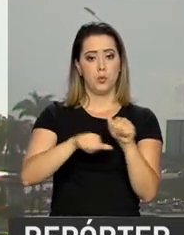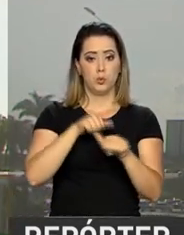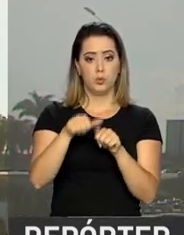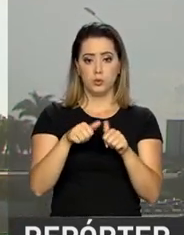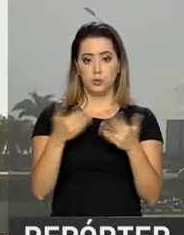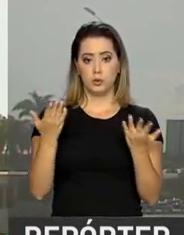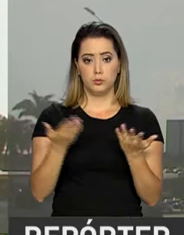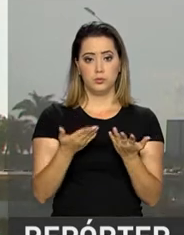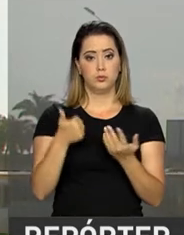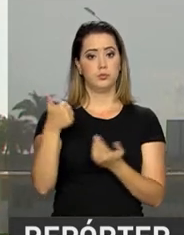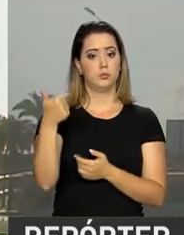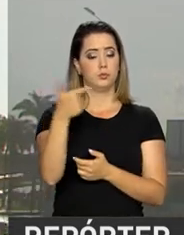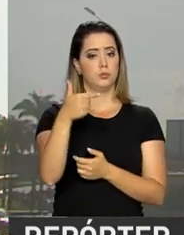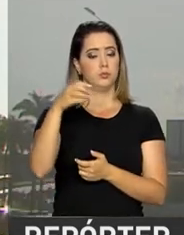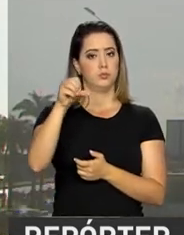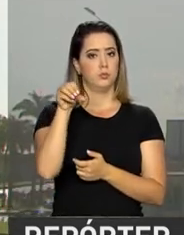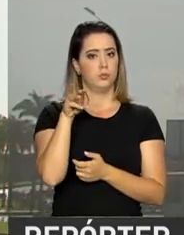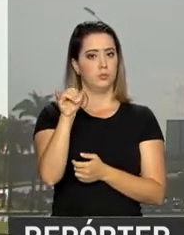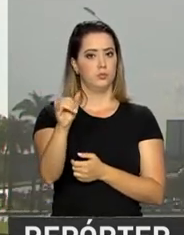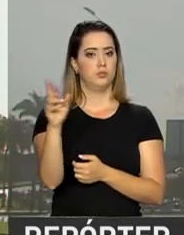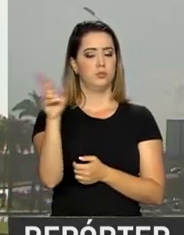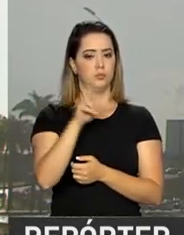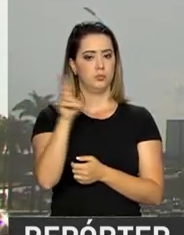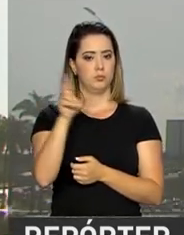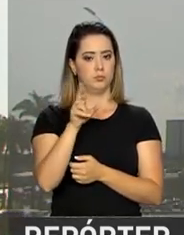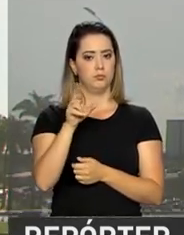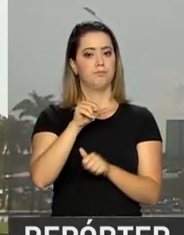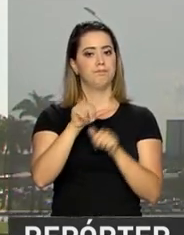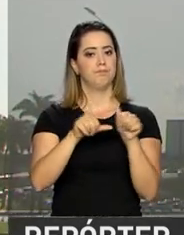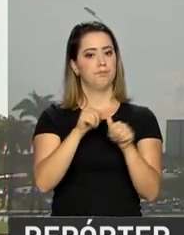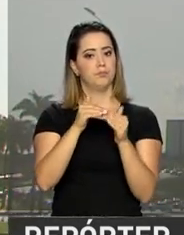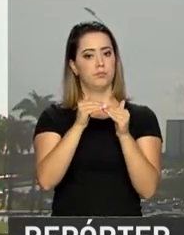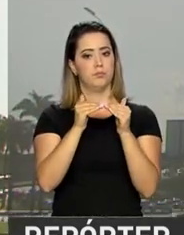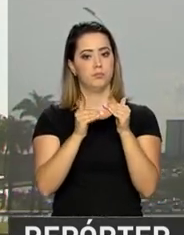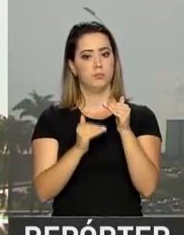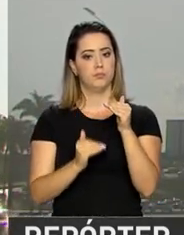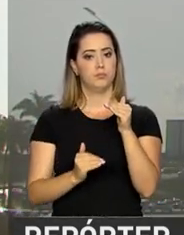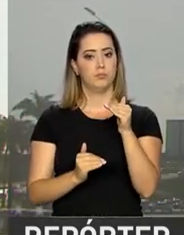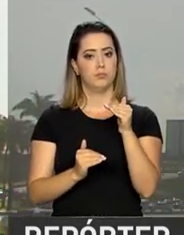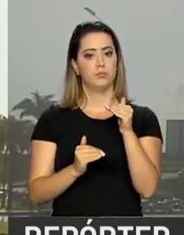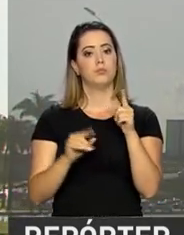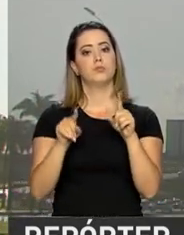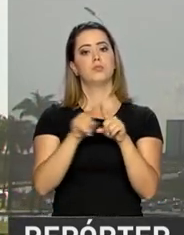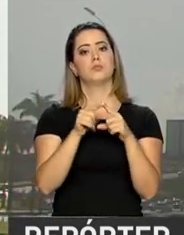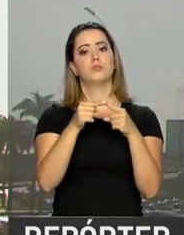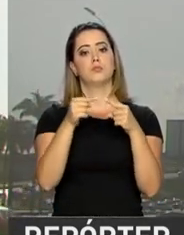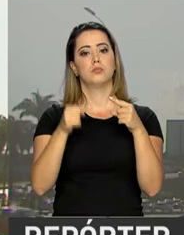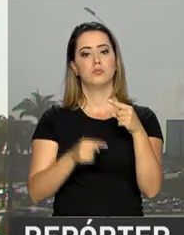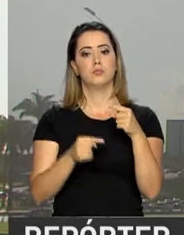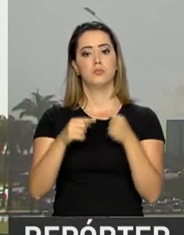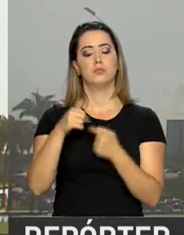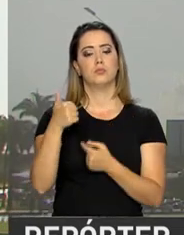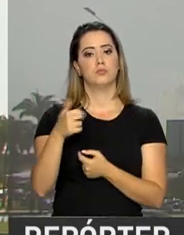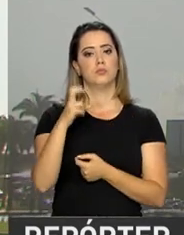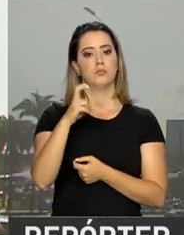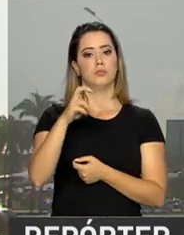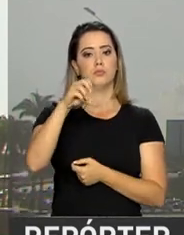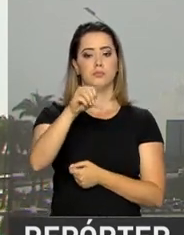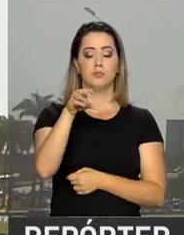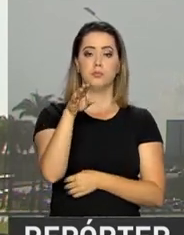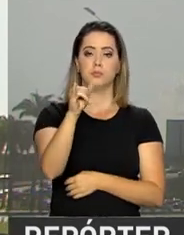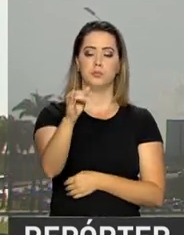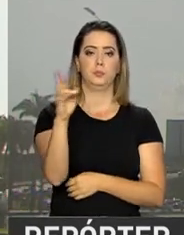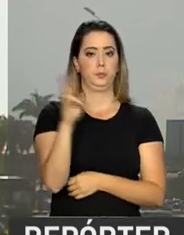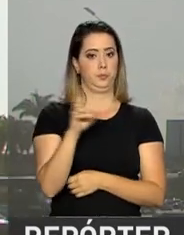déficit de 129 bilhões de reais, para um saldo também negativo de 159